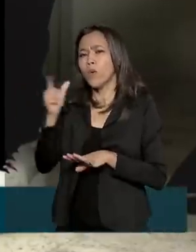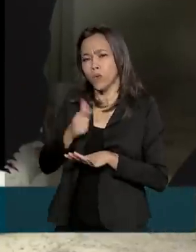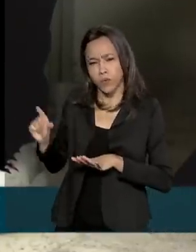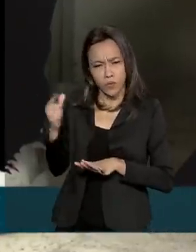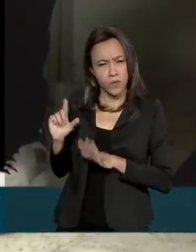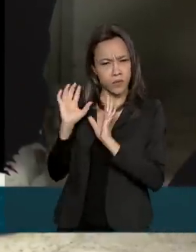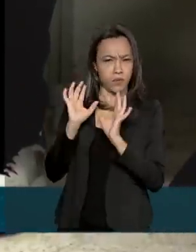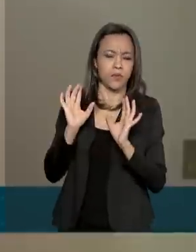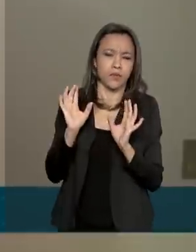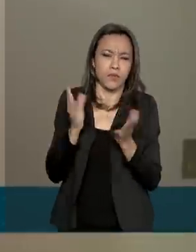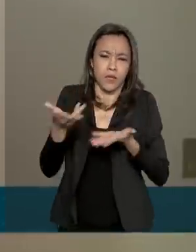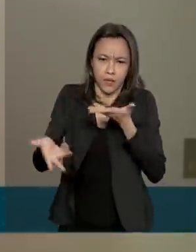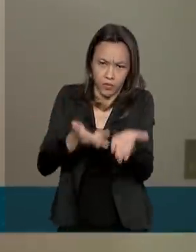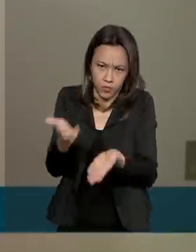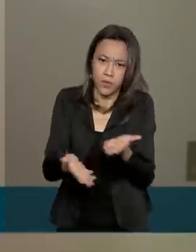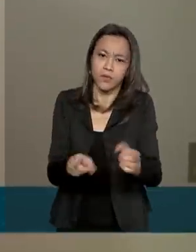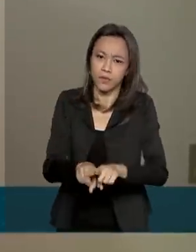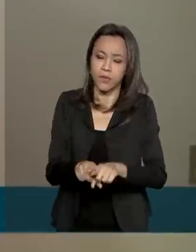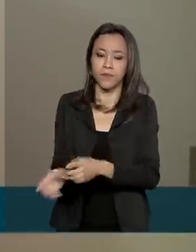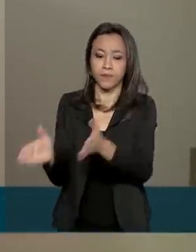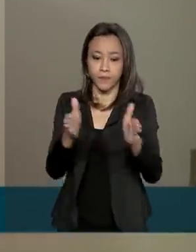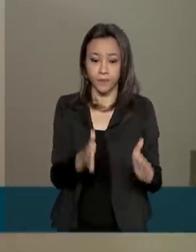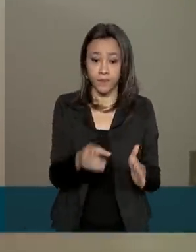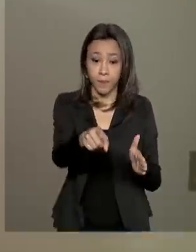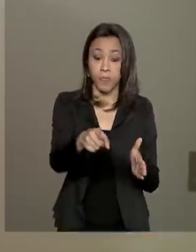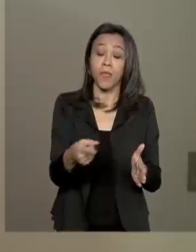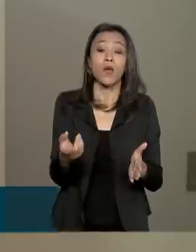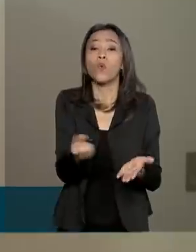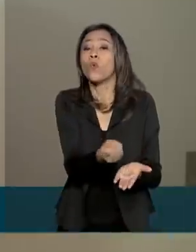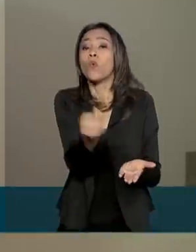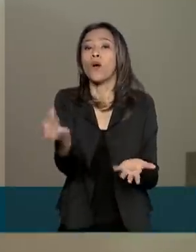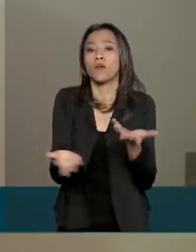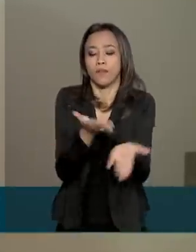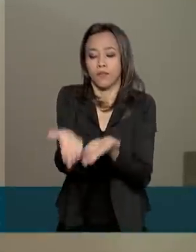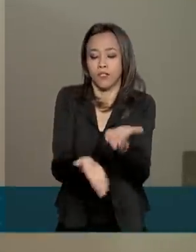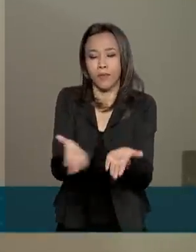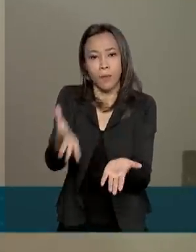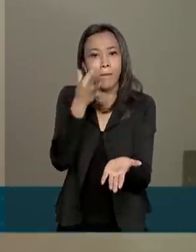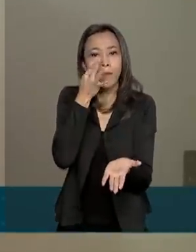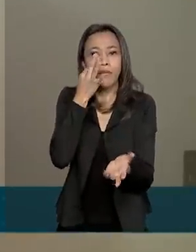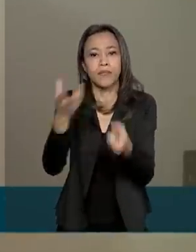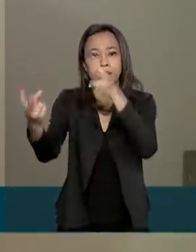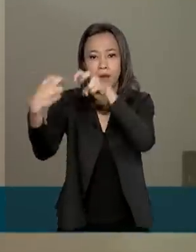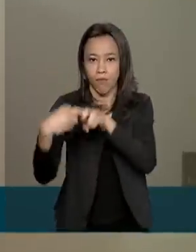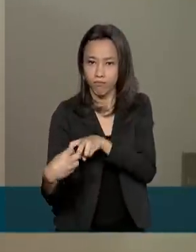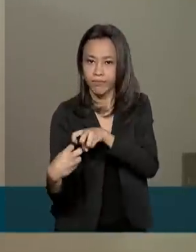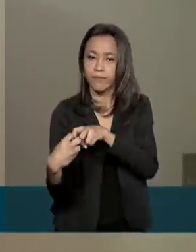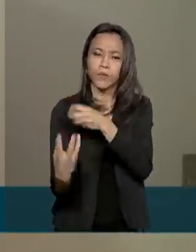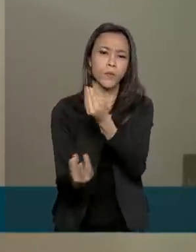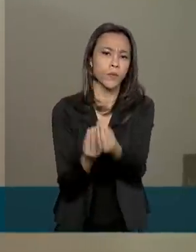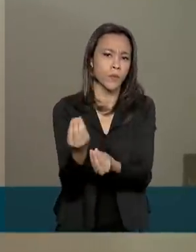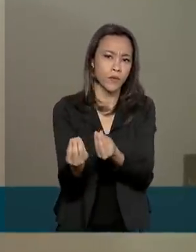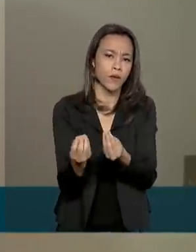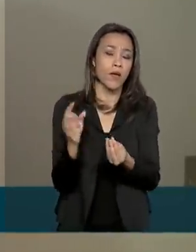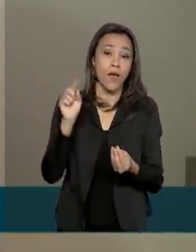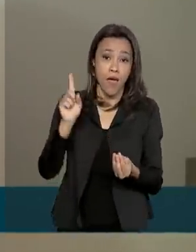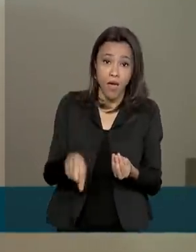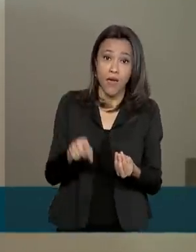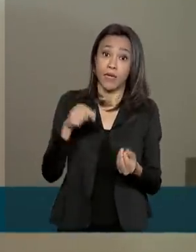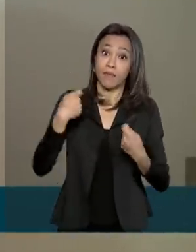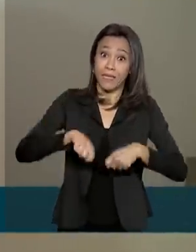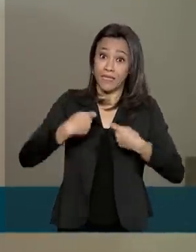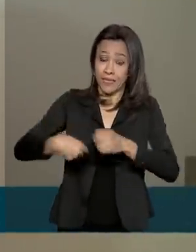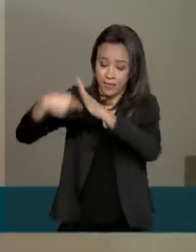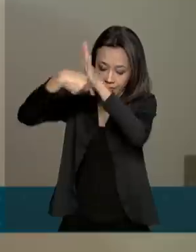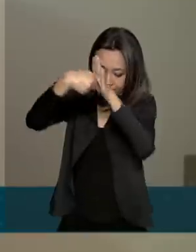específicos. Os serviços que reabrirão para o atendimento presencial serão os serviços que dependem da atividade da